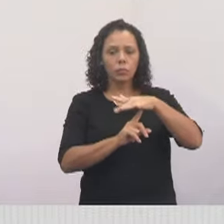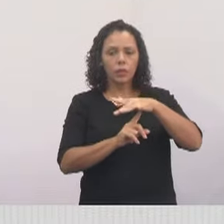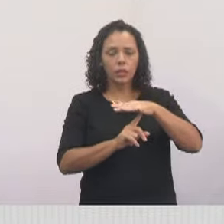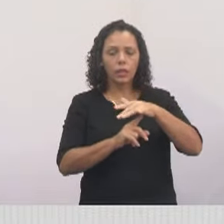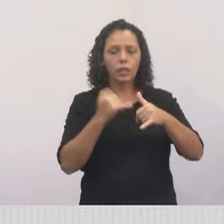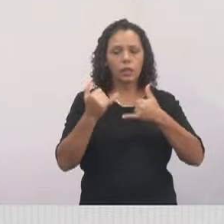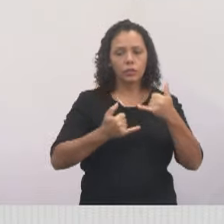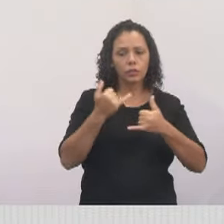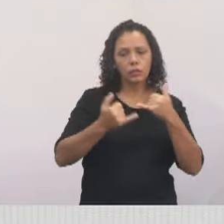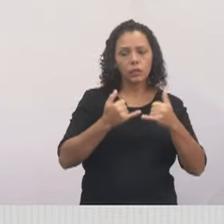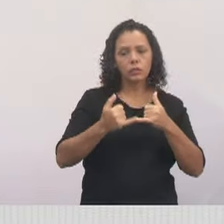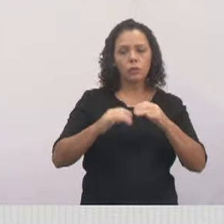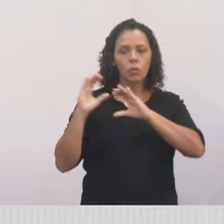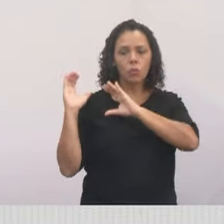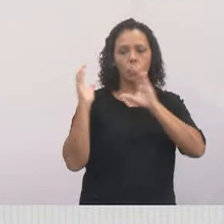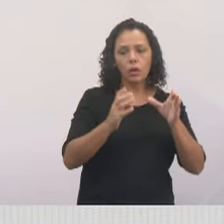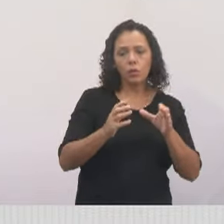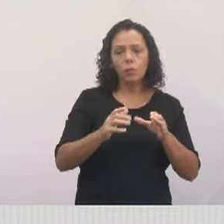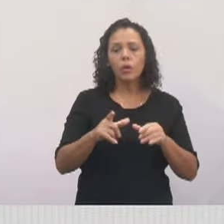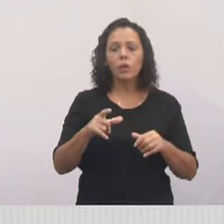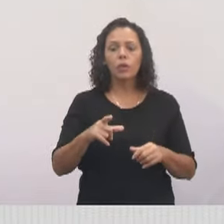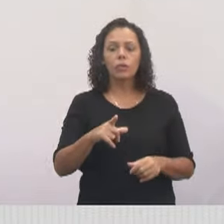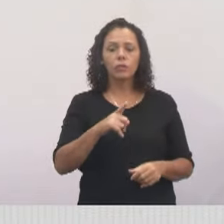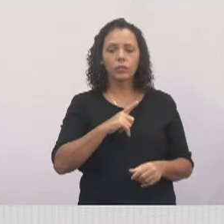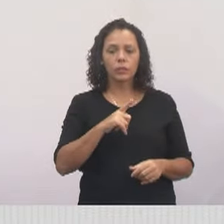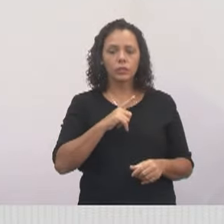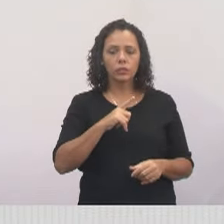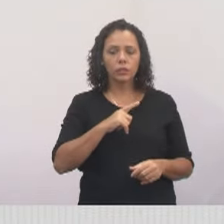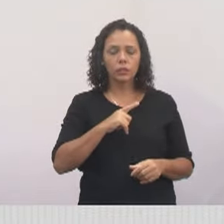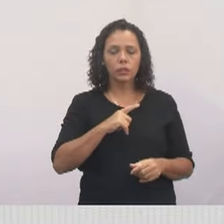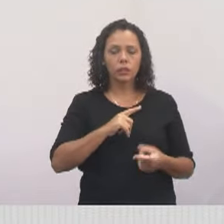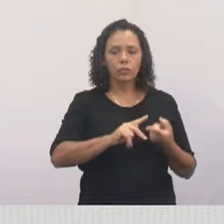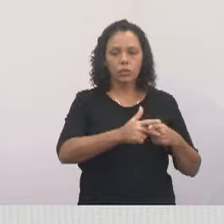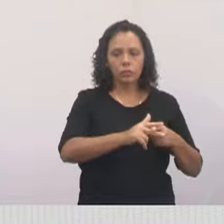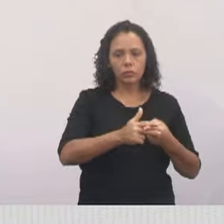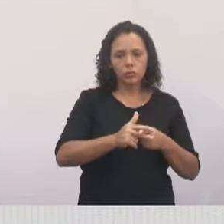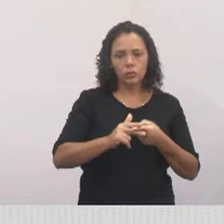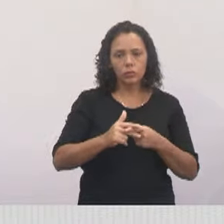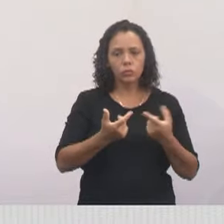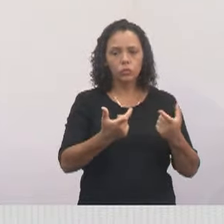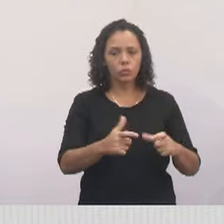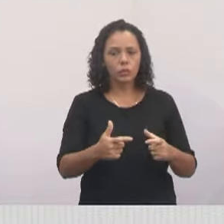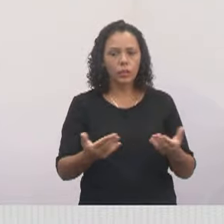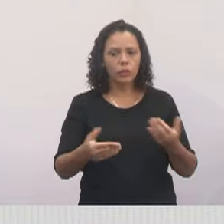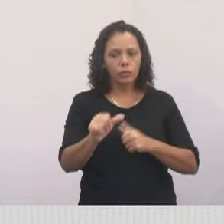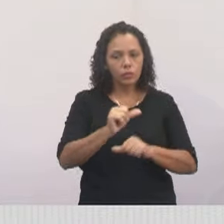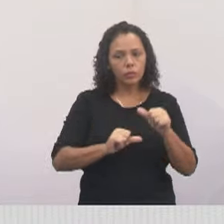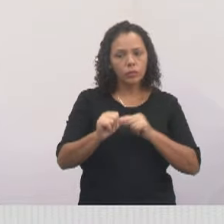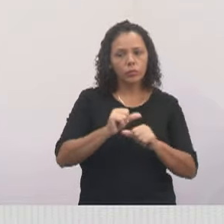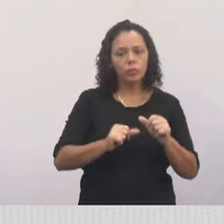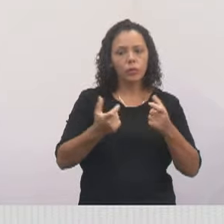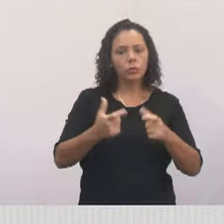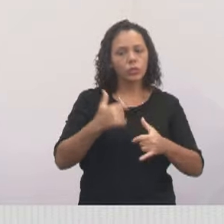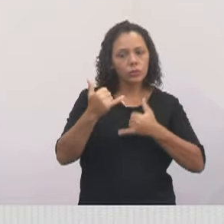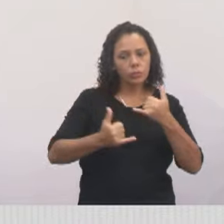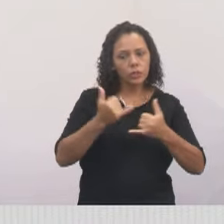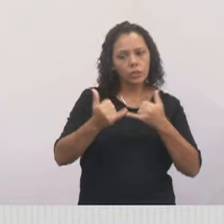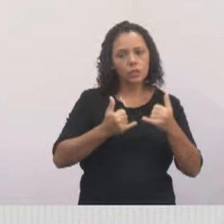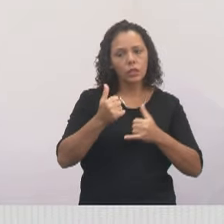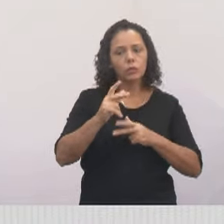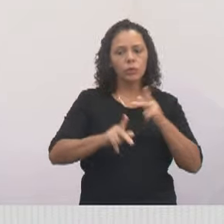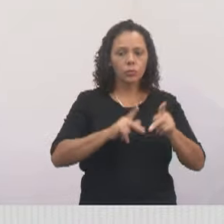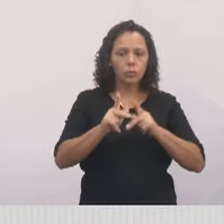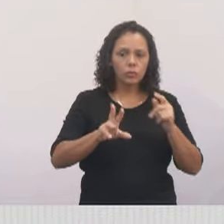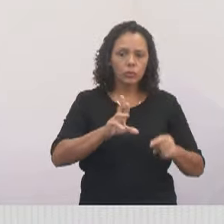público, um campo de rugby. A gente fez toda a recuperação ambiental do Morro do Cristo. E agora a gente vai transformar isso em um equipamento de lazer aberto para a